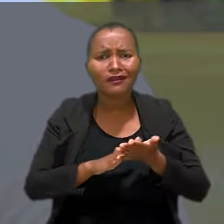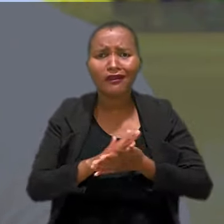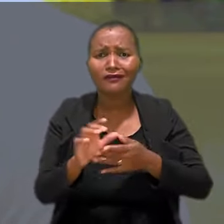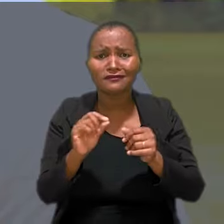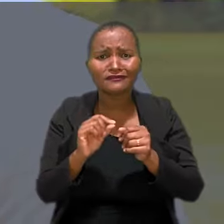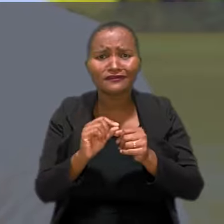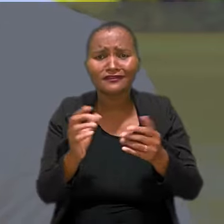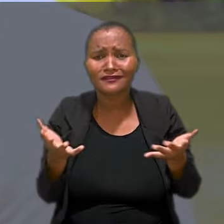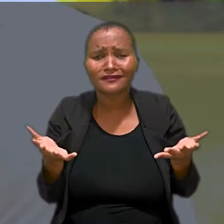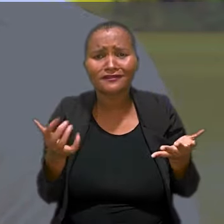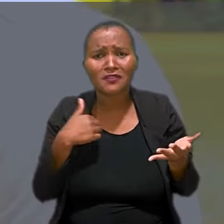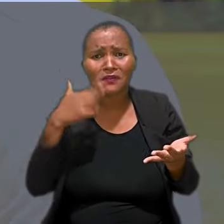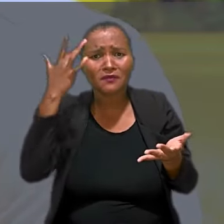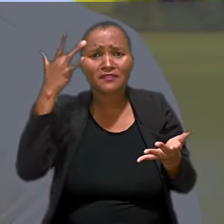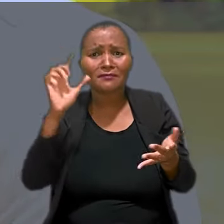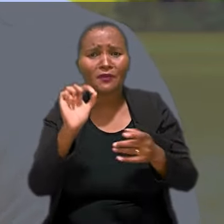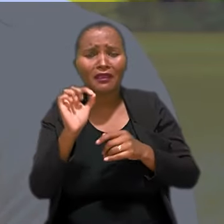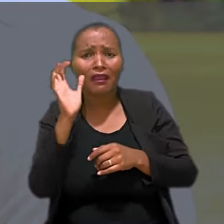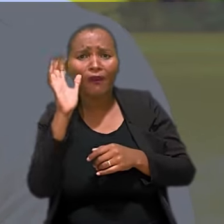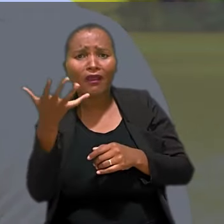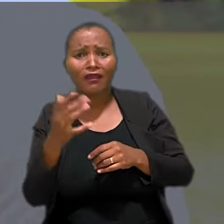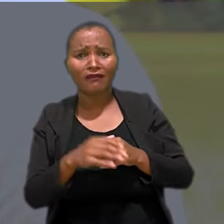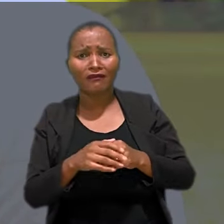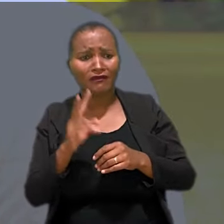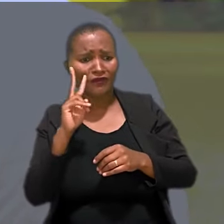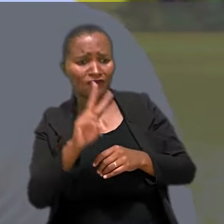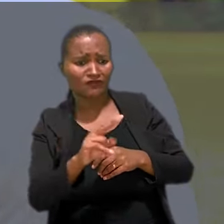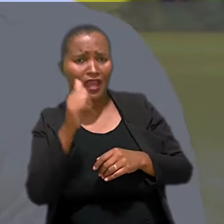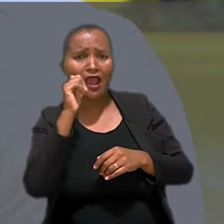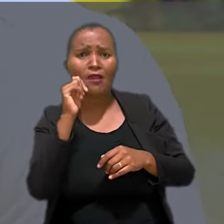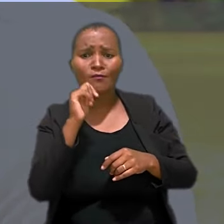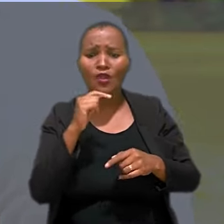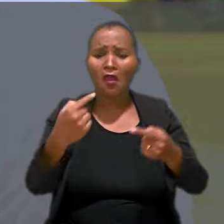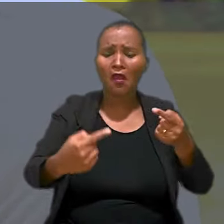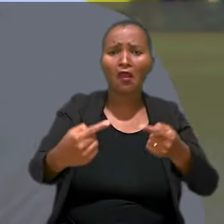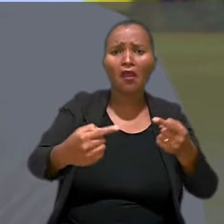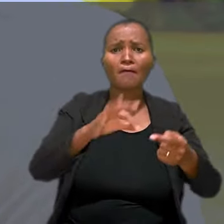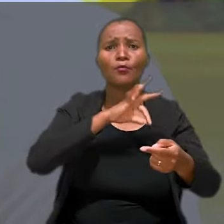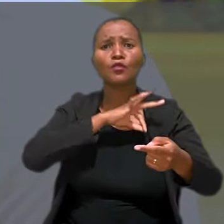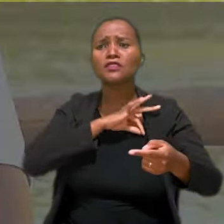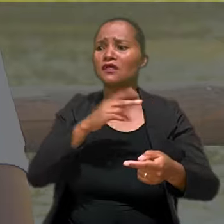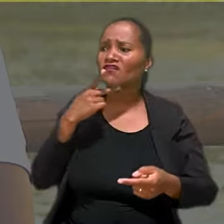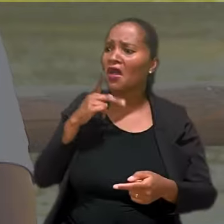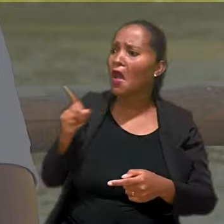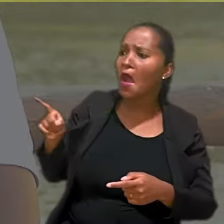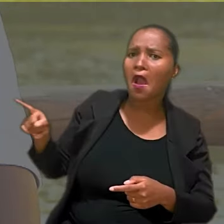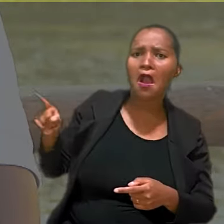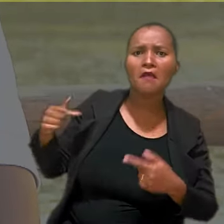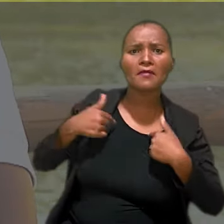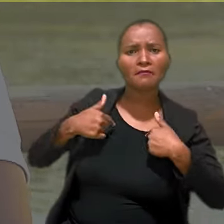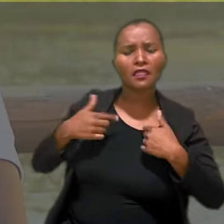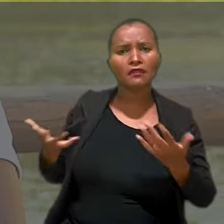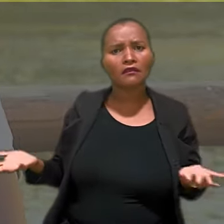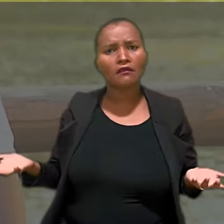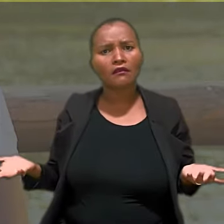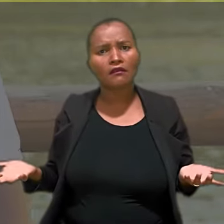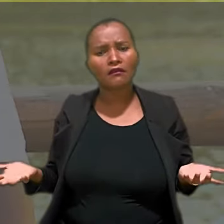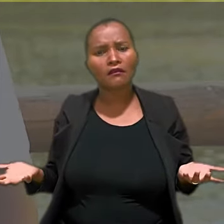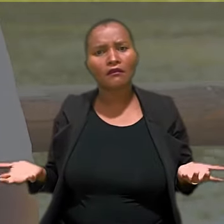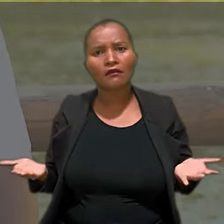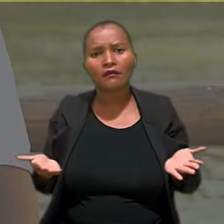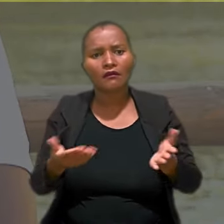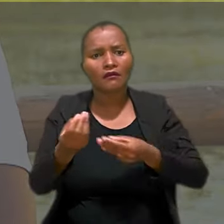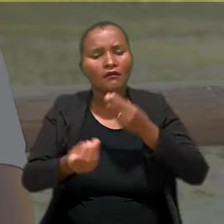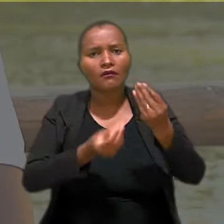tive nenhum tipo de reação, nem sabia o que estava acontecendo. Eu só vi que ela estava discutindo e apontando para mim. Não sei a qual ponto o ser humano